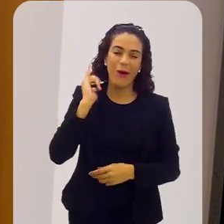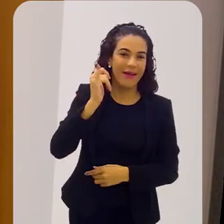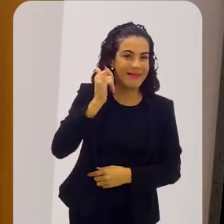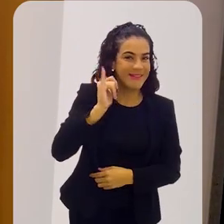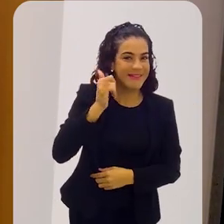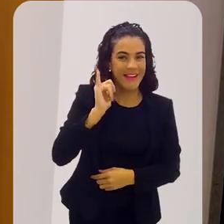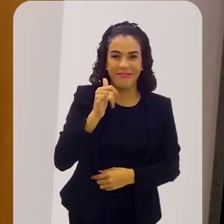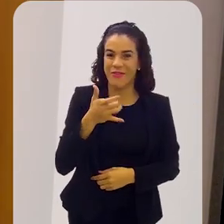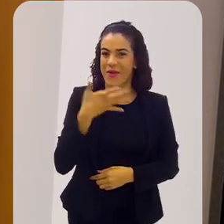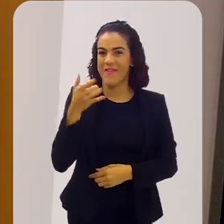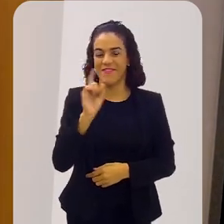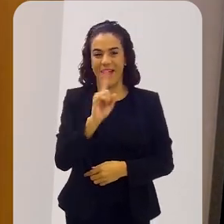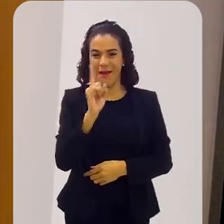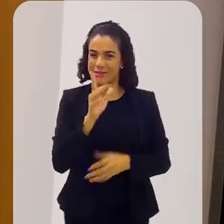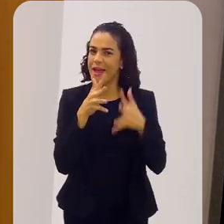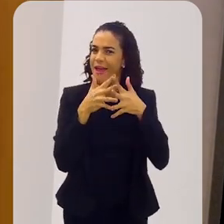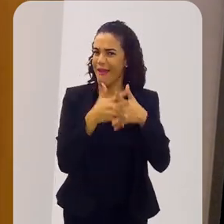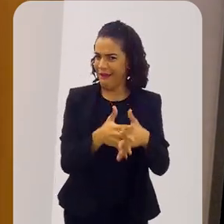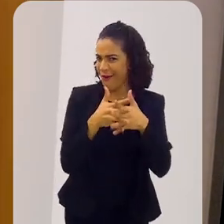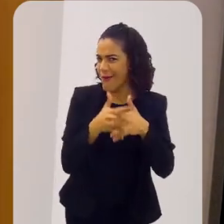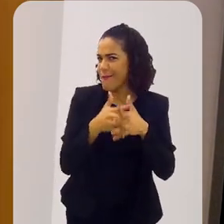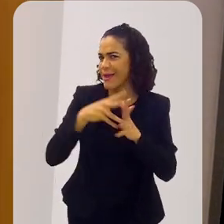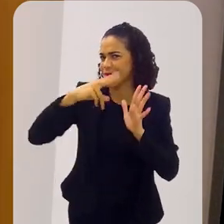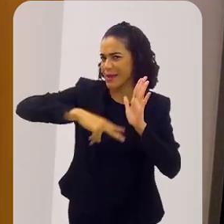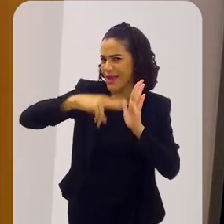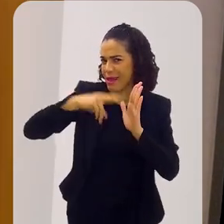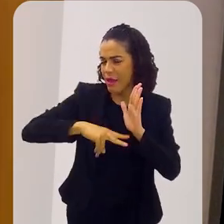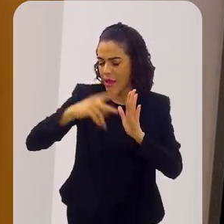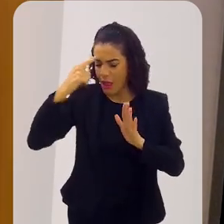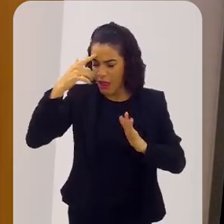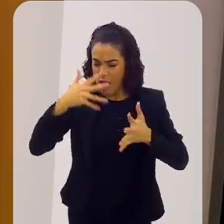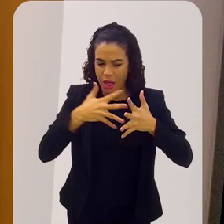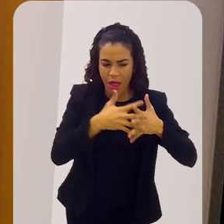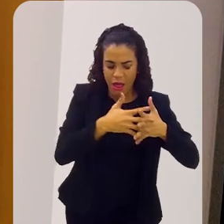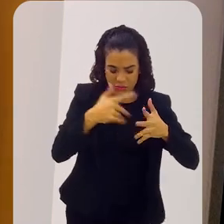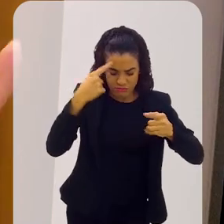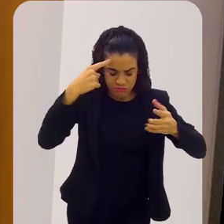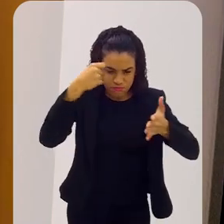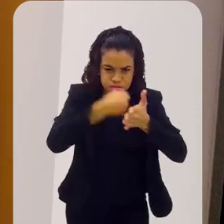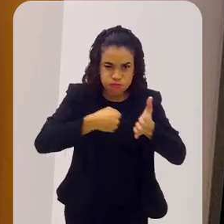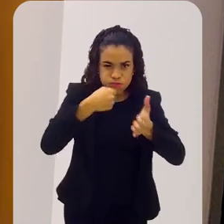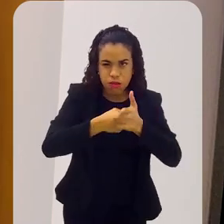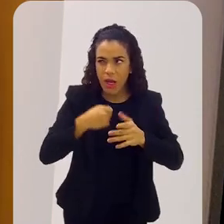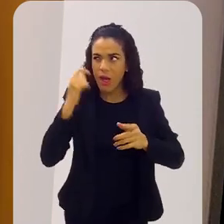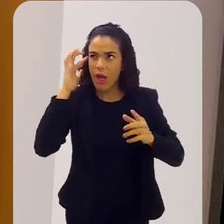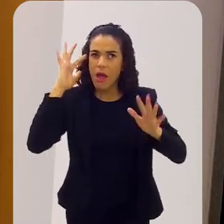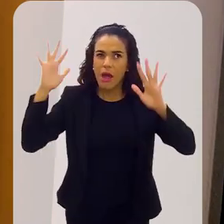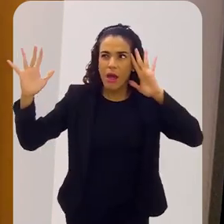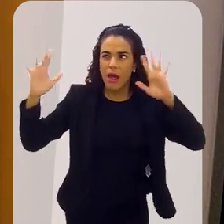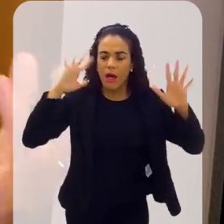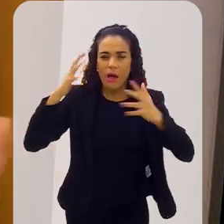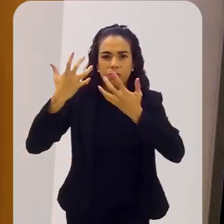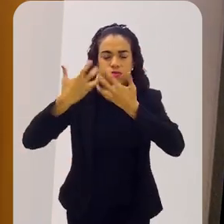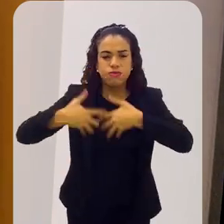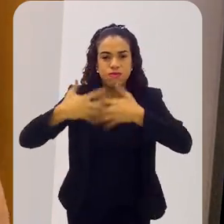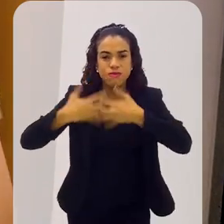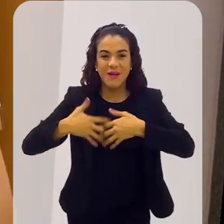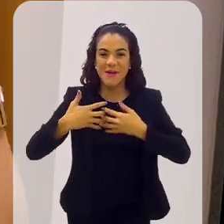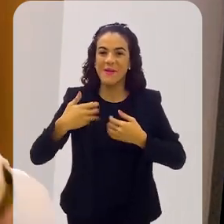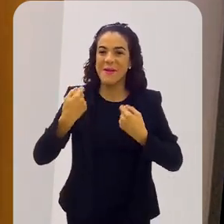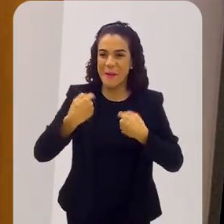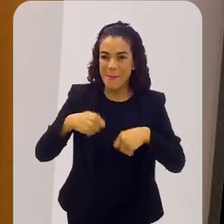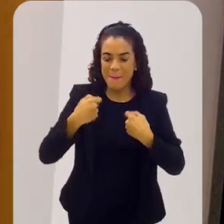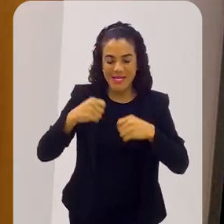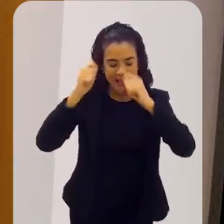A narrativa definitivamente não é fácil. Ela é bem complexa e que faz o leitor e a leitora pensar muito, questionar, raciocinar,